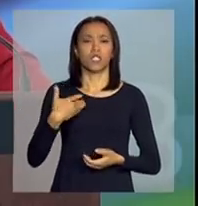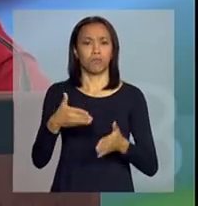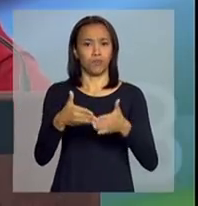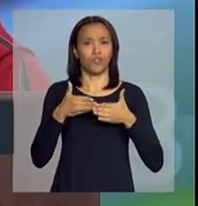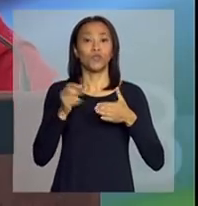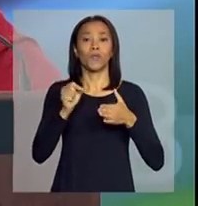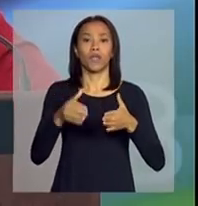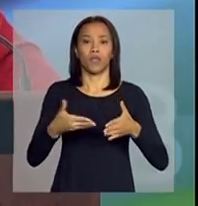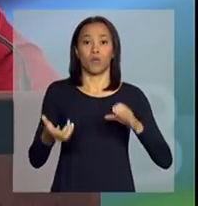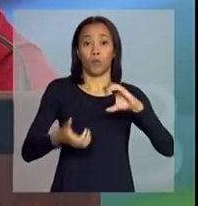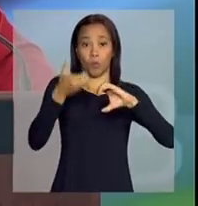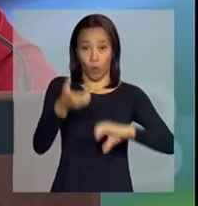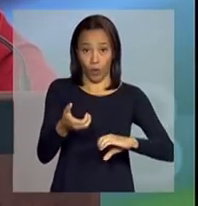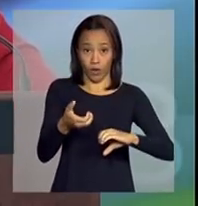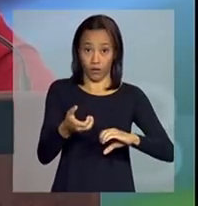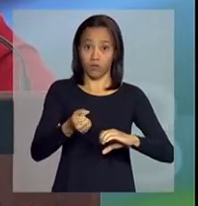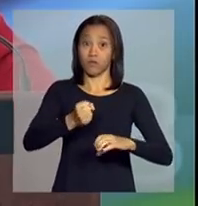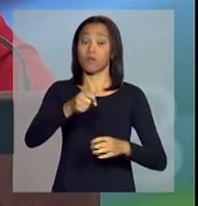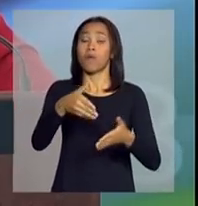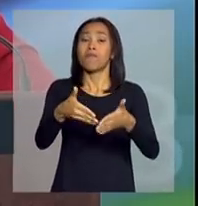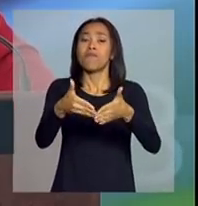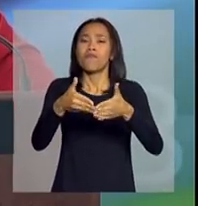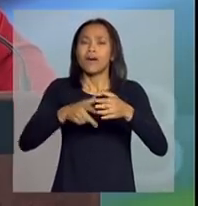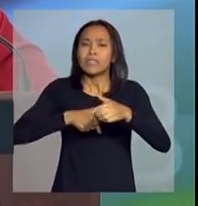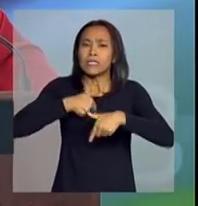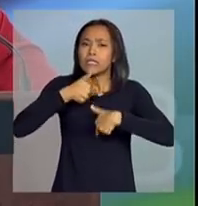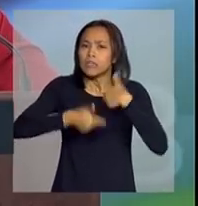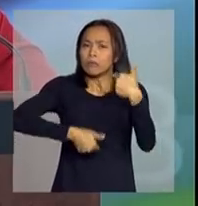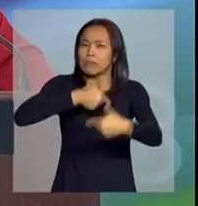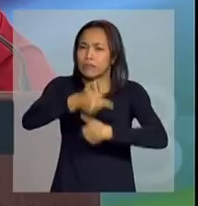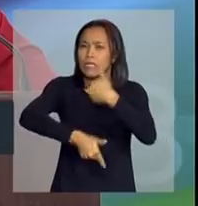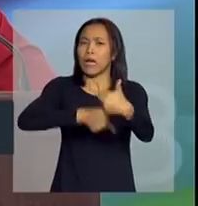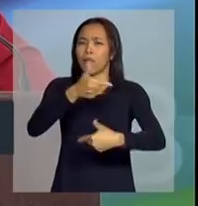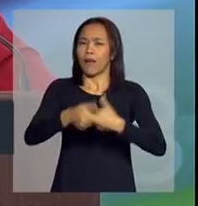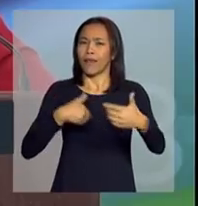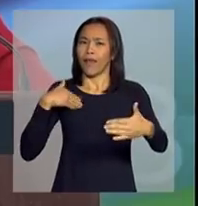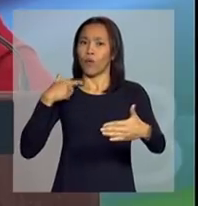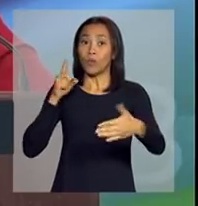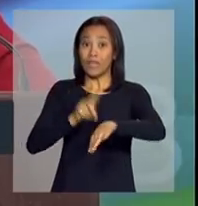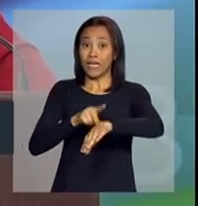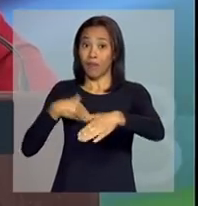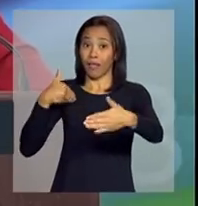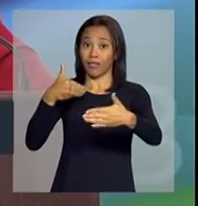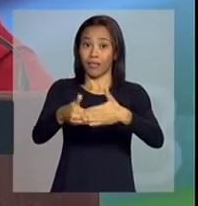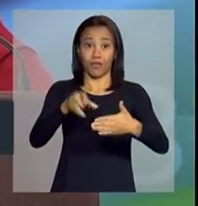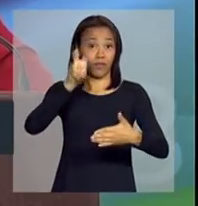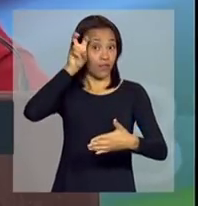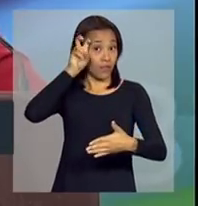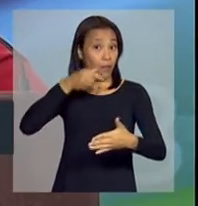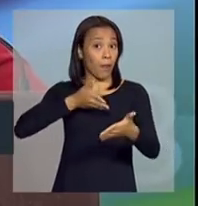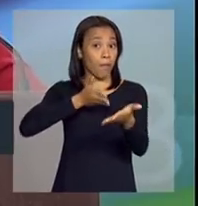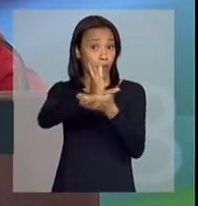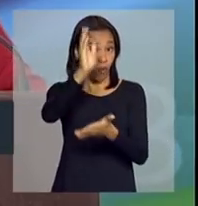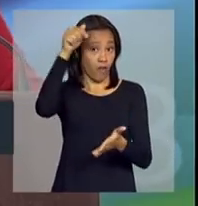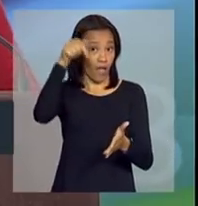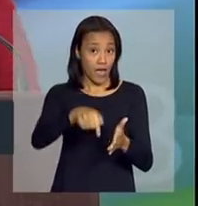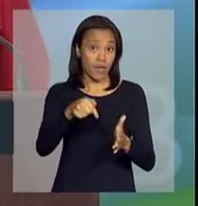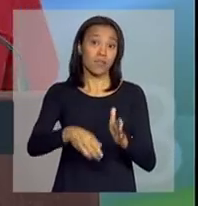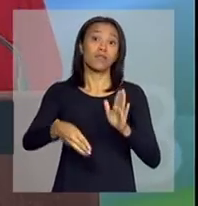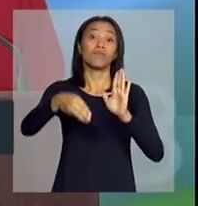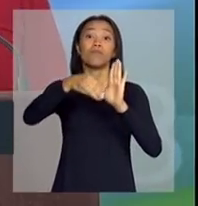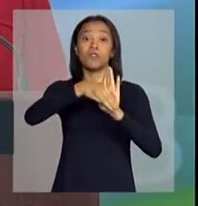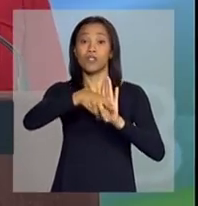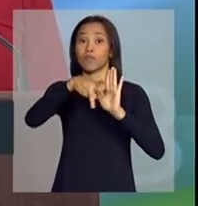Nacional faça um esforço no tempo que resta, que é até quinta-feira, para aprovar essa que é uma das medidas